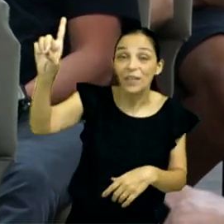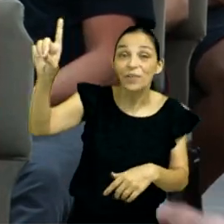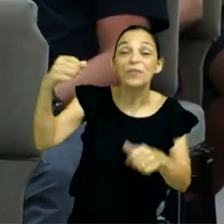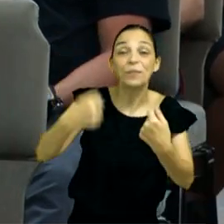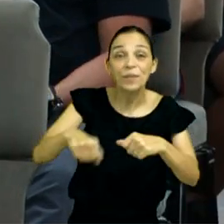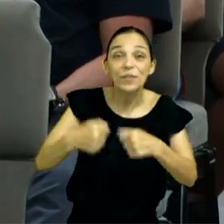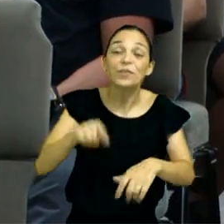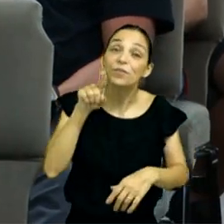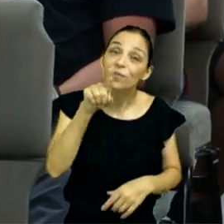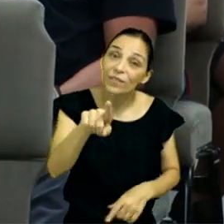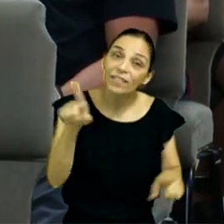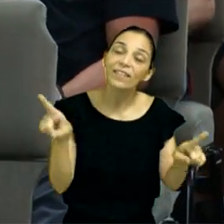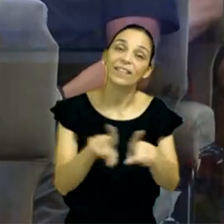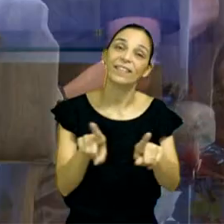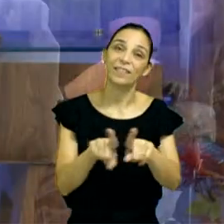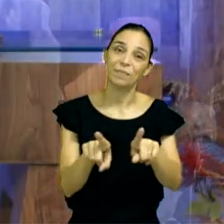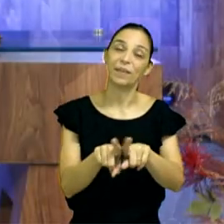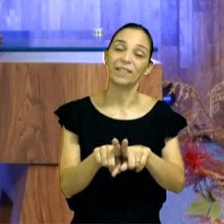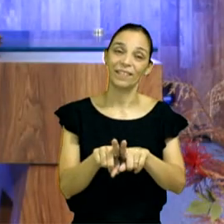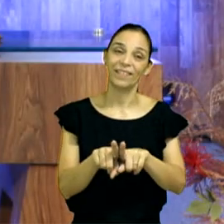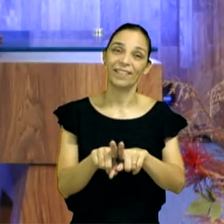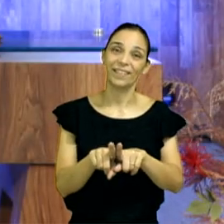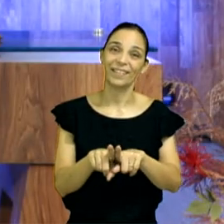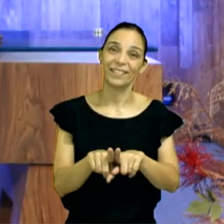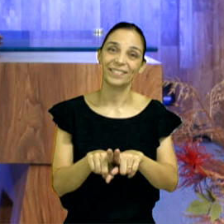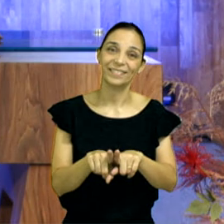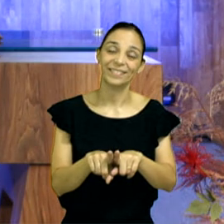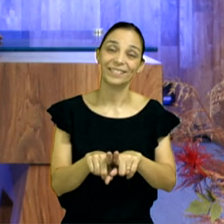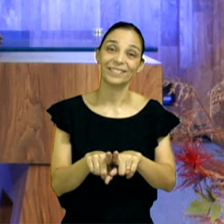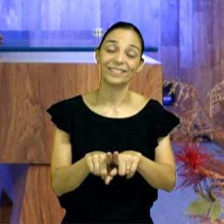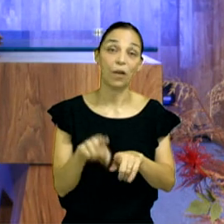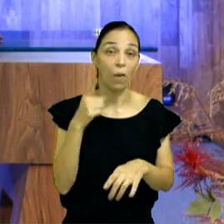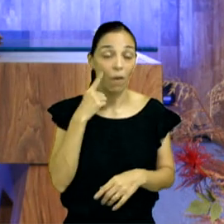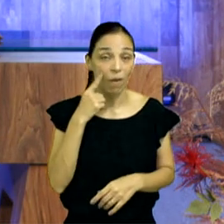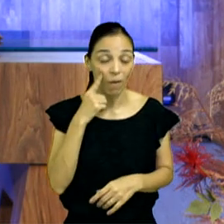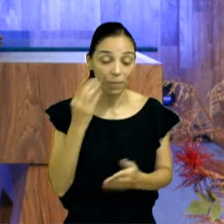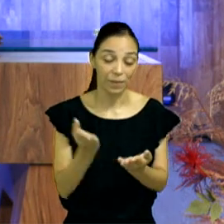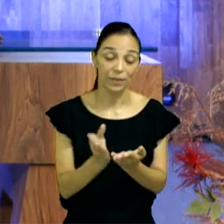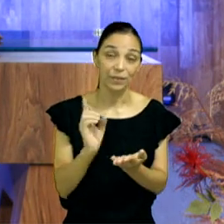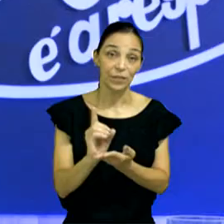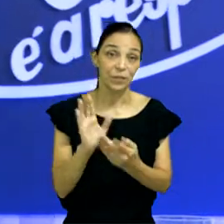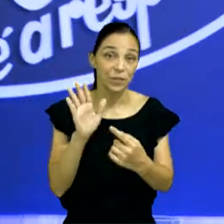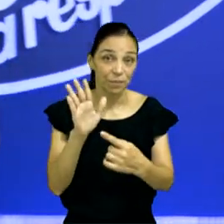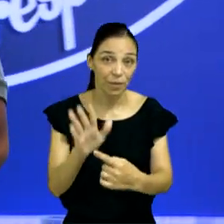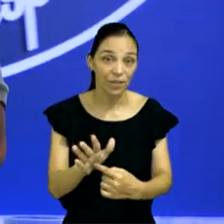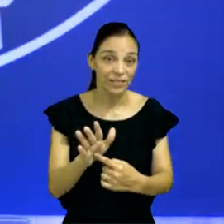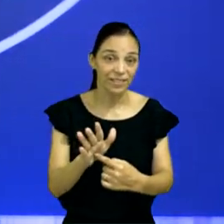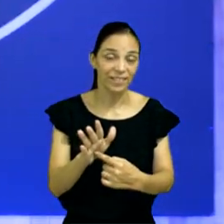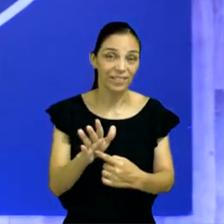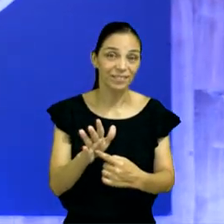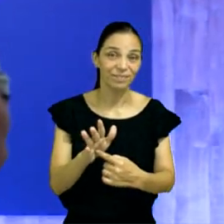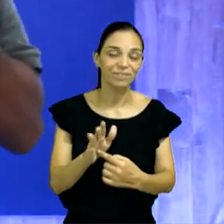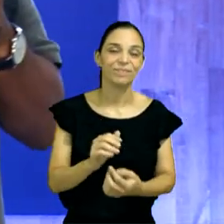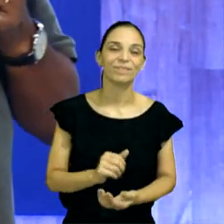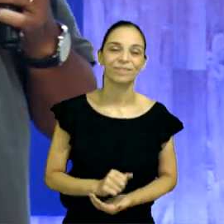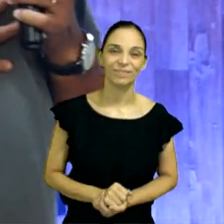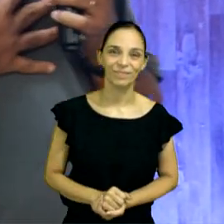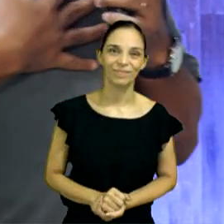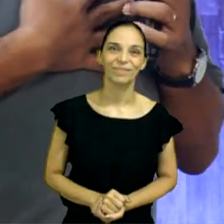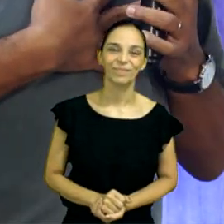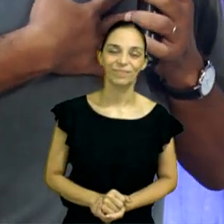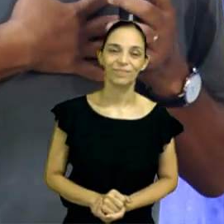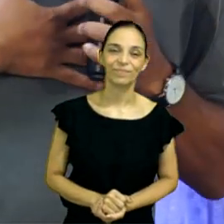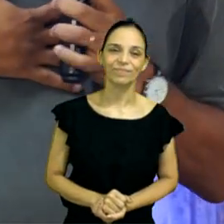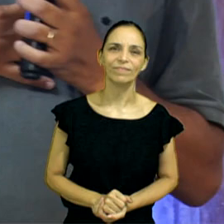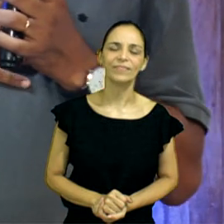preciso Olha só, olha o a palavra de Deus diz, olha a chamada que ele dá, porque tem gente que fala assim, eu